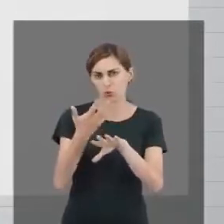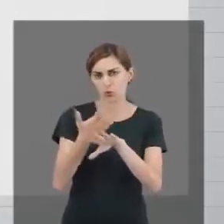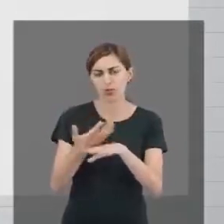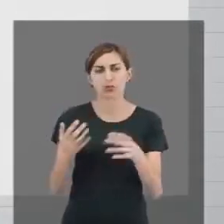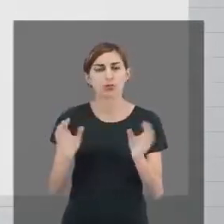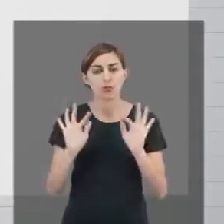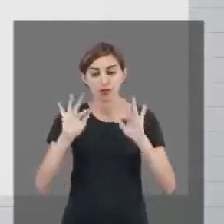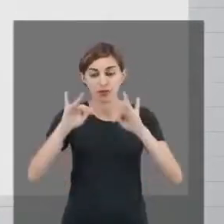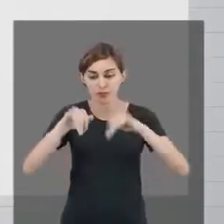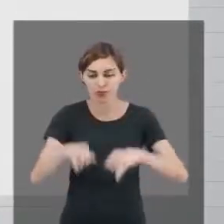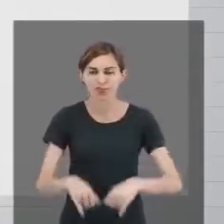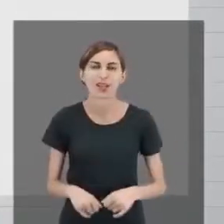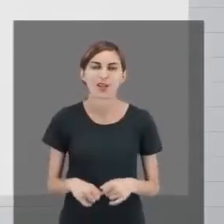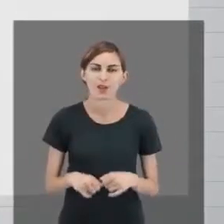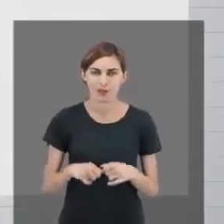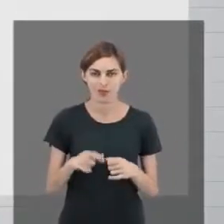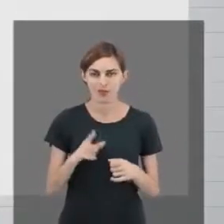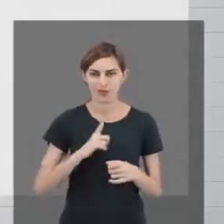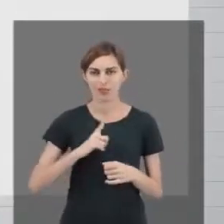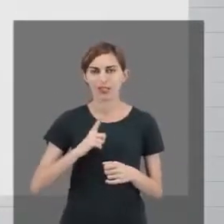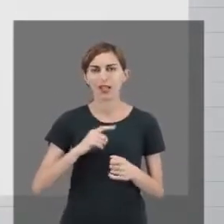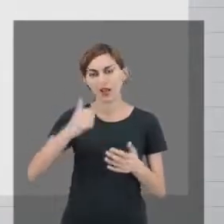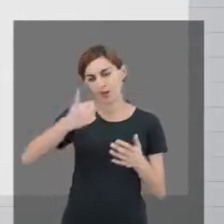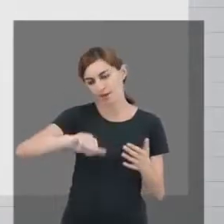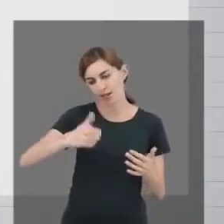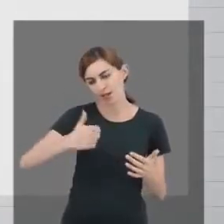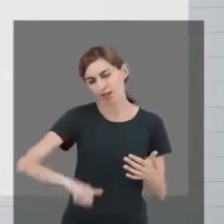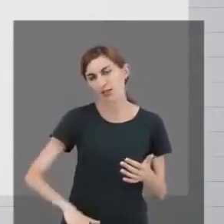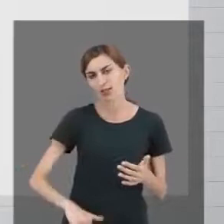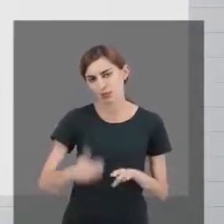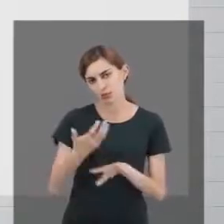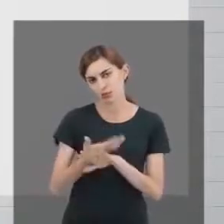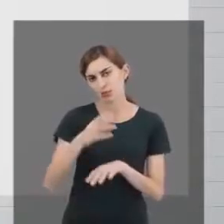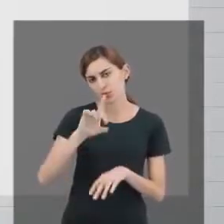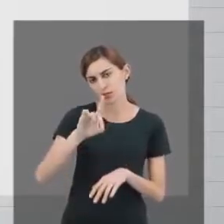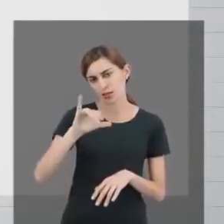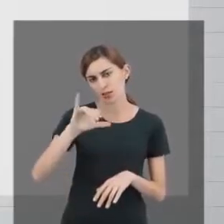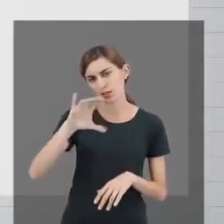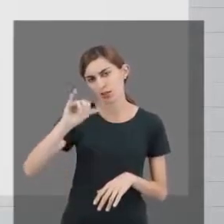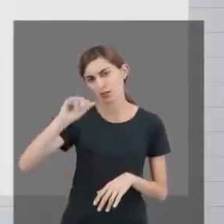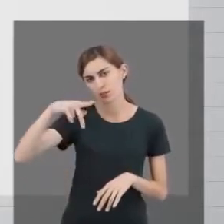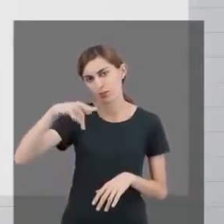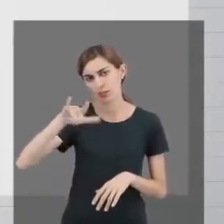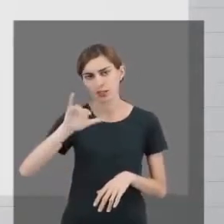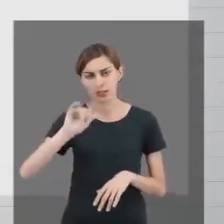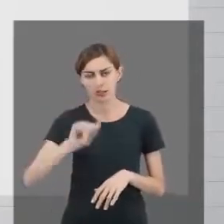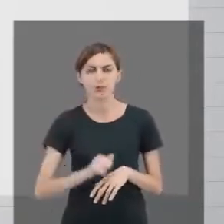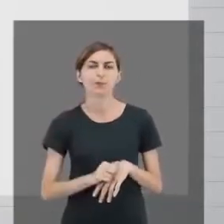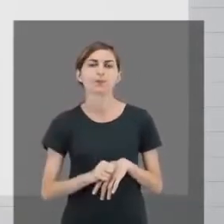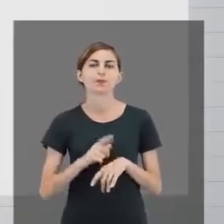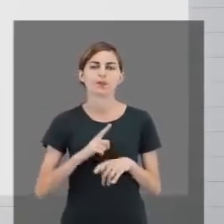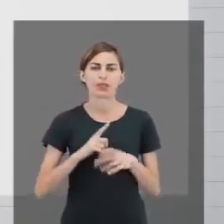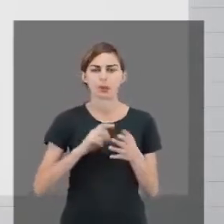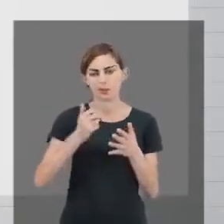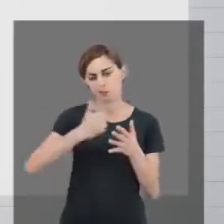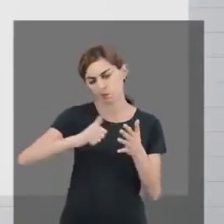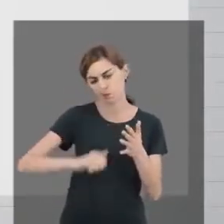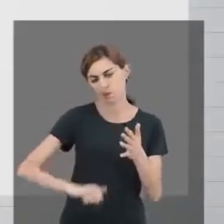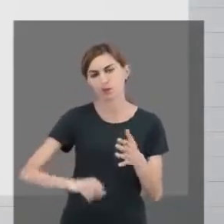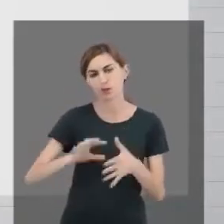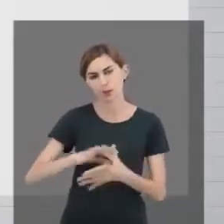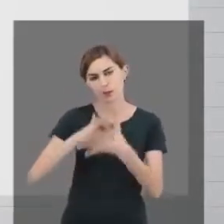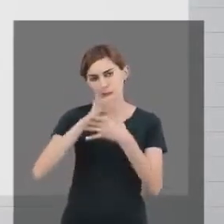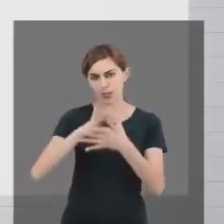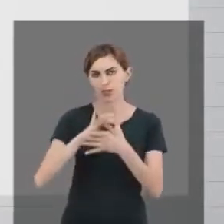Às vezes, final, você tem uma avaliação da disciplina. Avalia a disciplina como um todo. E você tem as avaliações